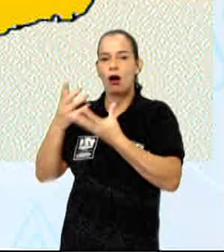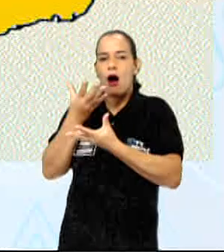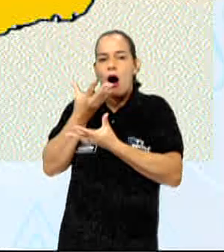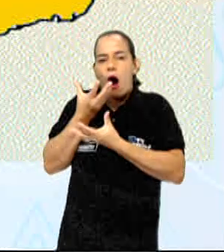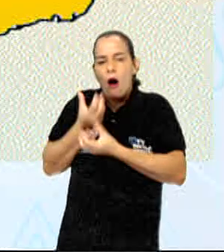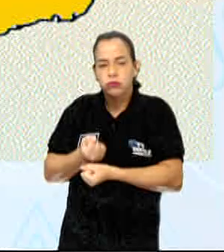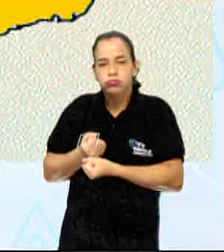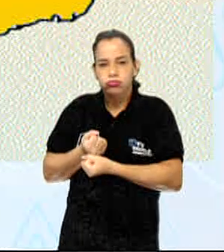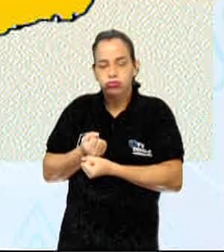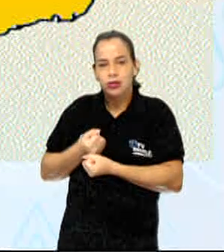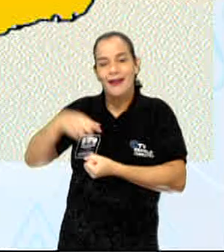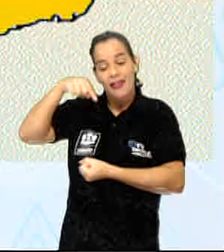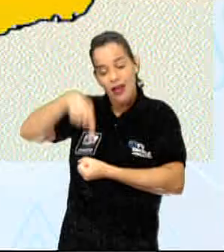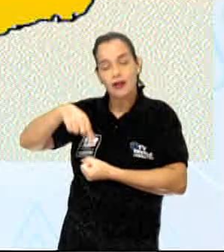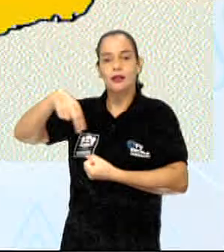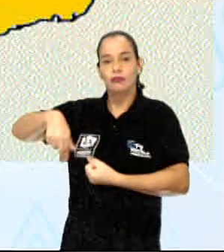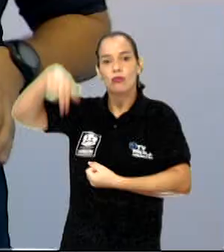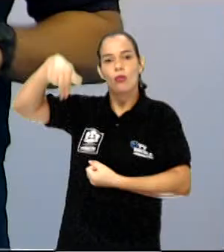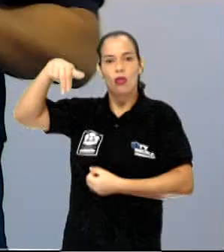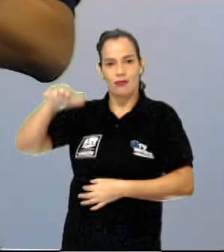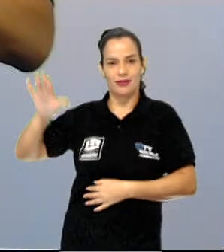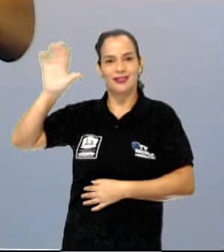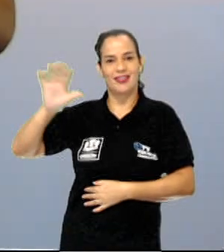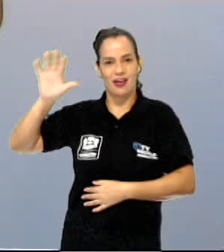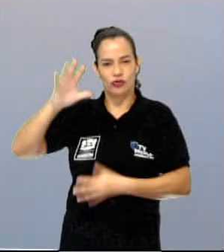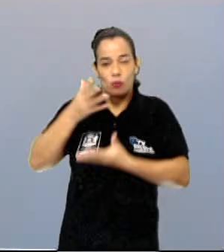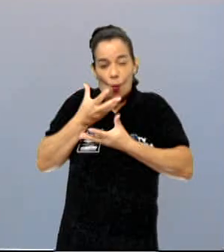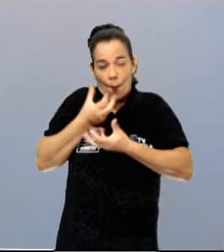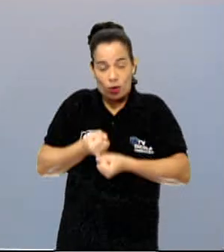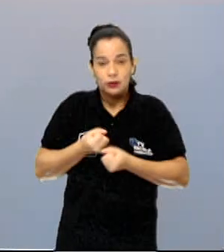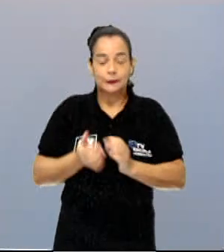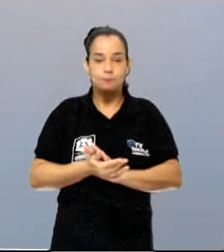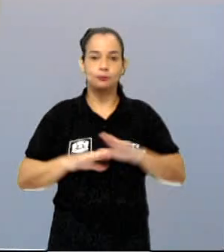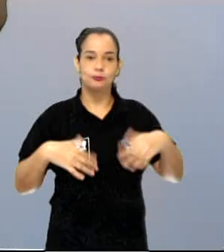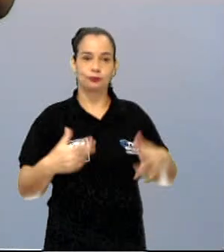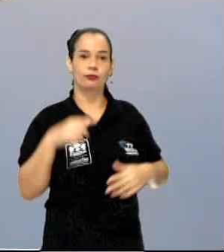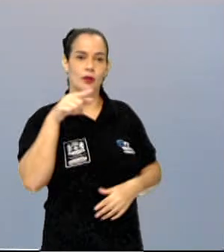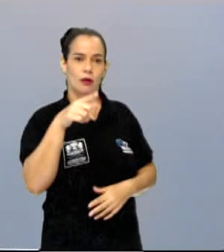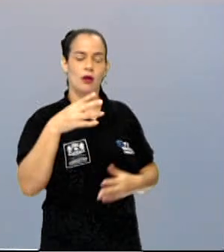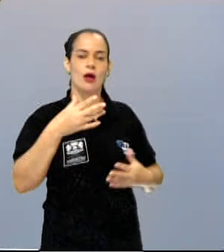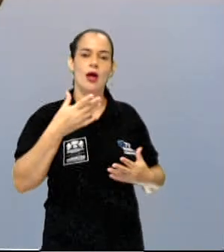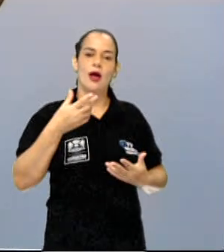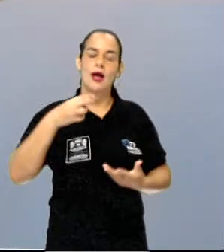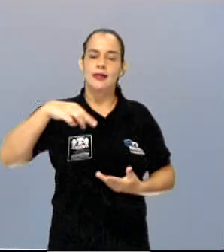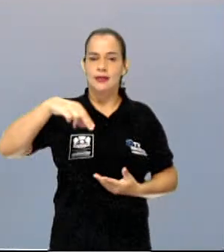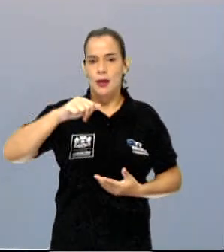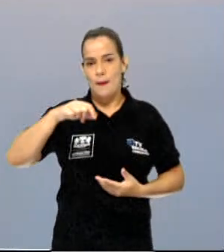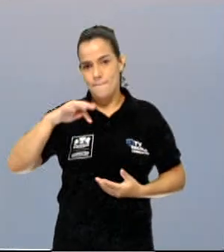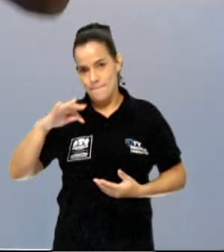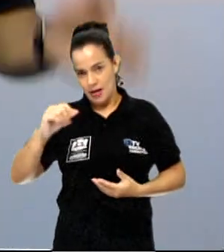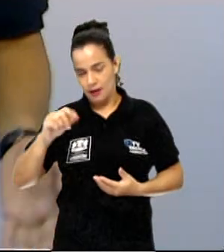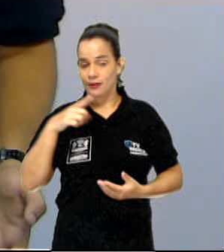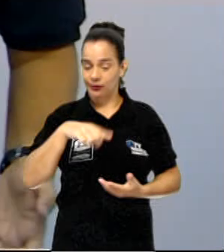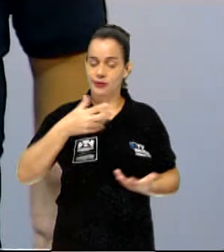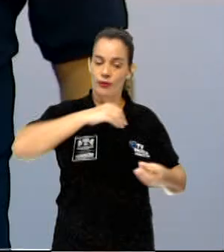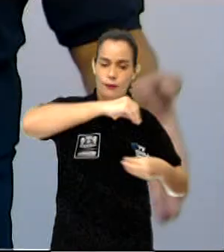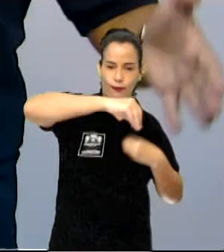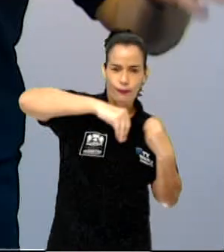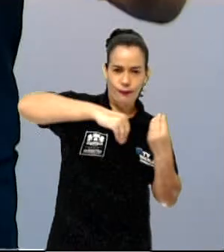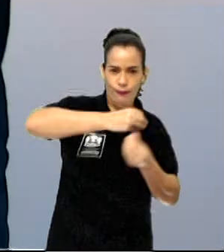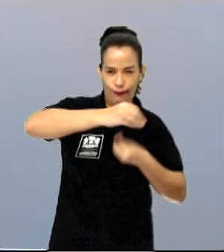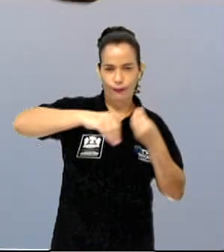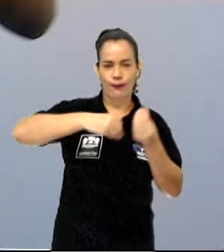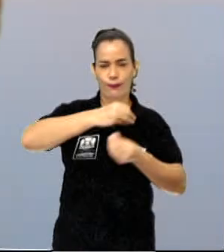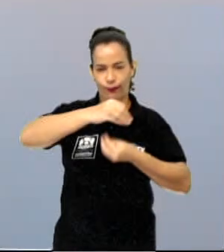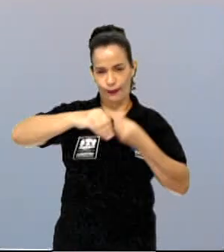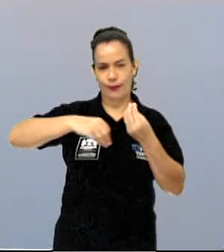sertão nordestino, um lugar seco. Então, digamos que a Mata dos Cocais está nessa transição entre o lugar mais chuvoso e o